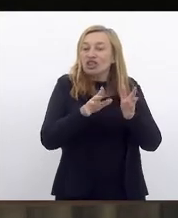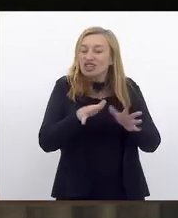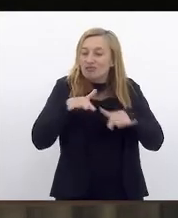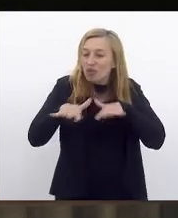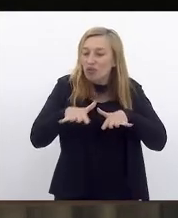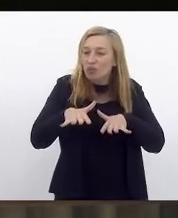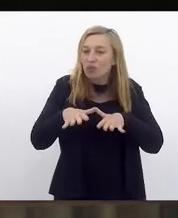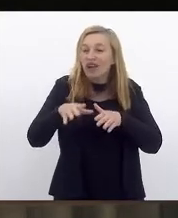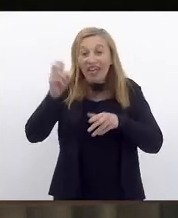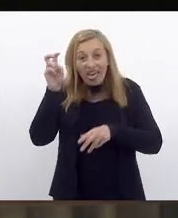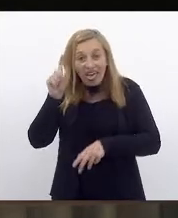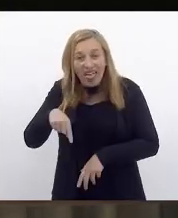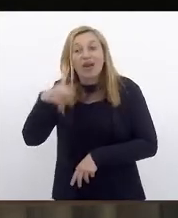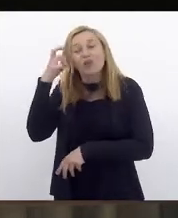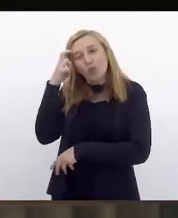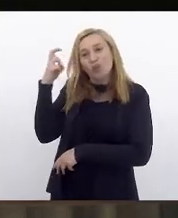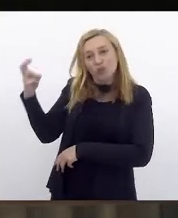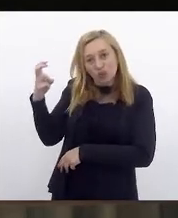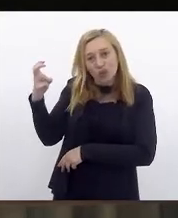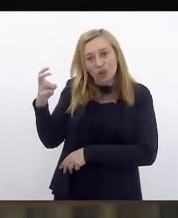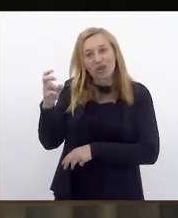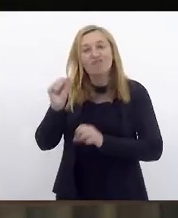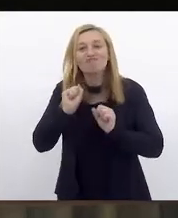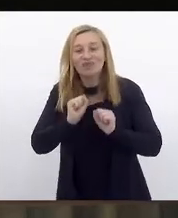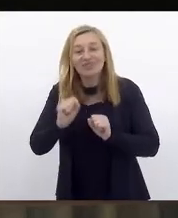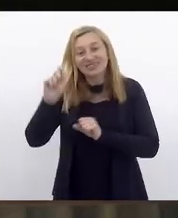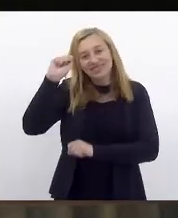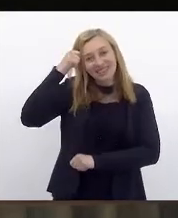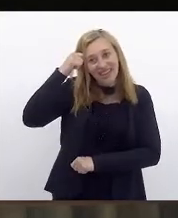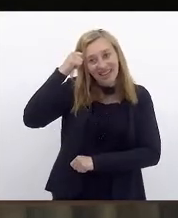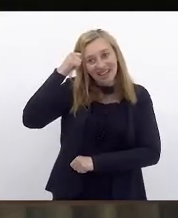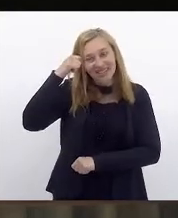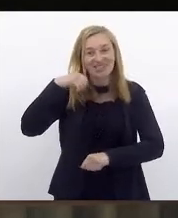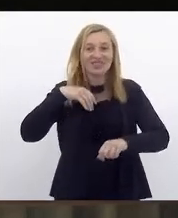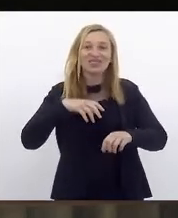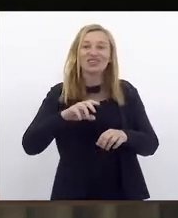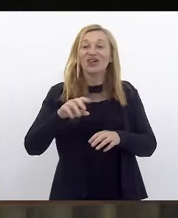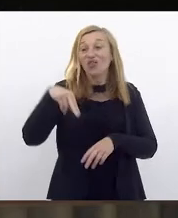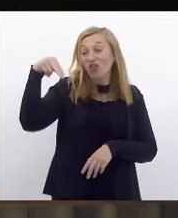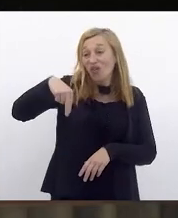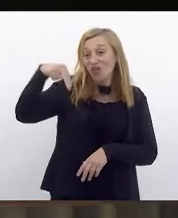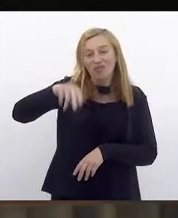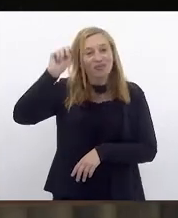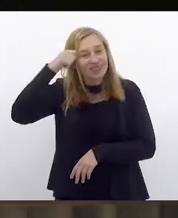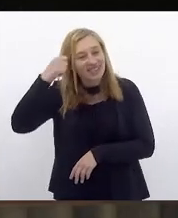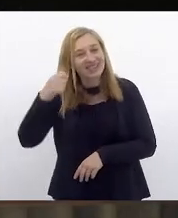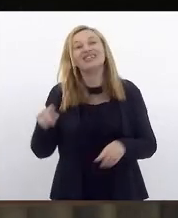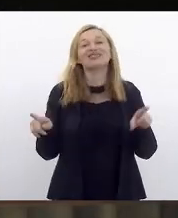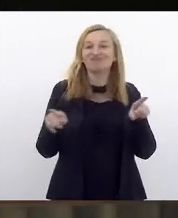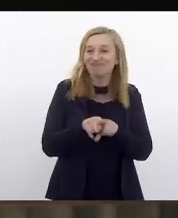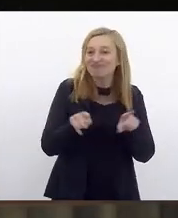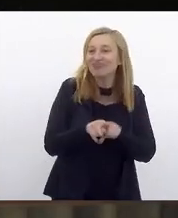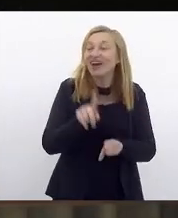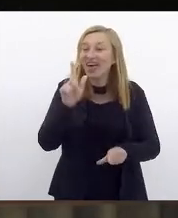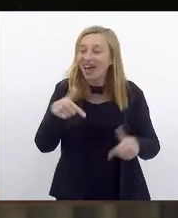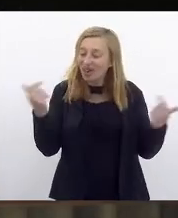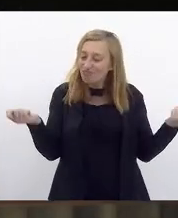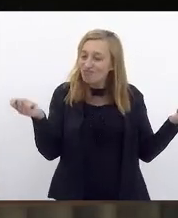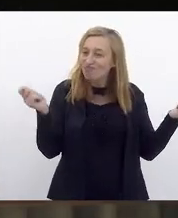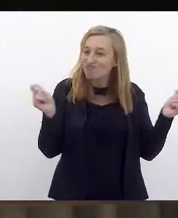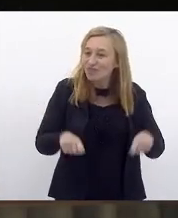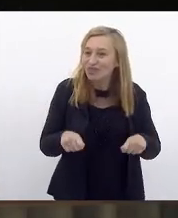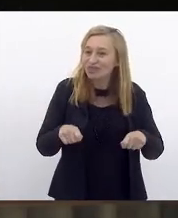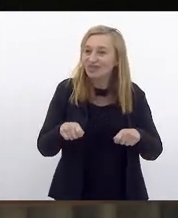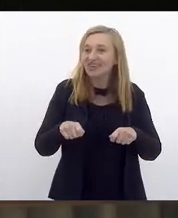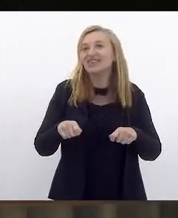que é cultura, é potência negra nesse novembro negro, mas, sobretudo, é a possibilidade de